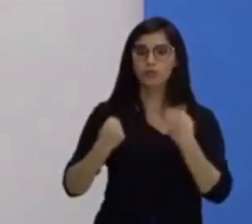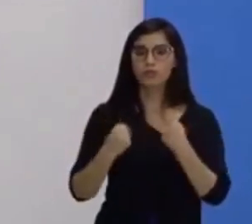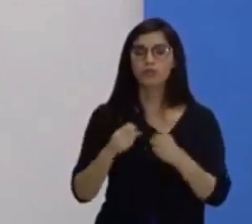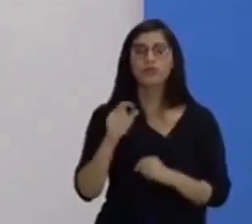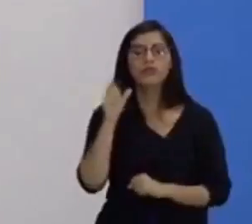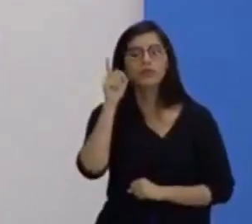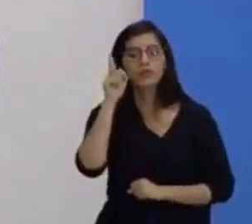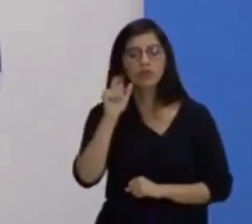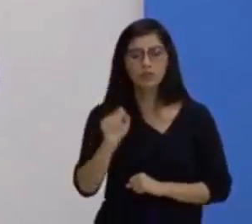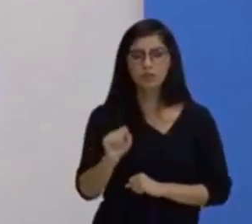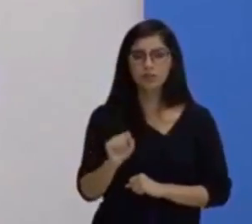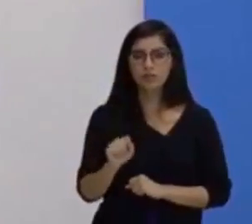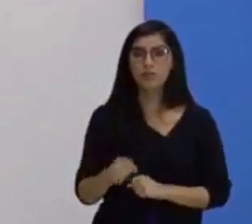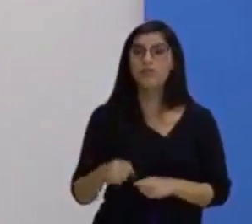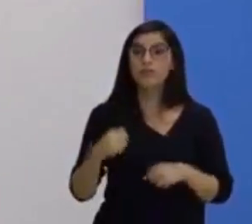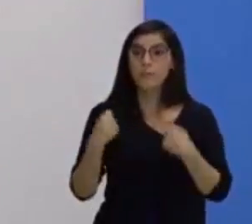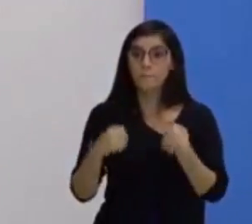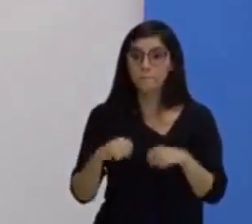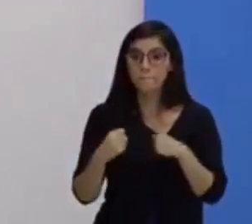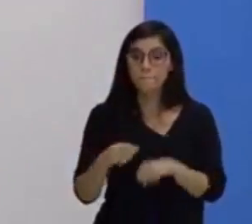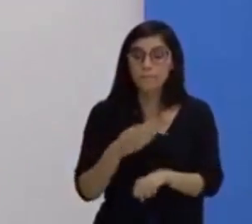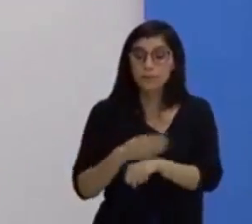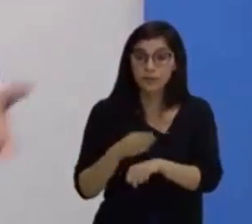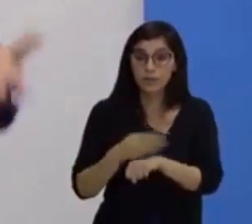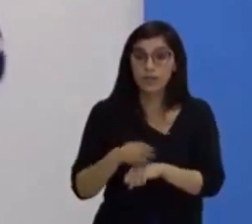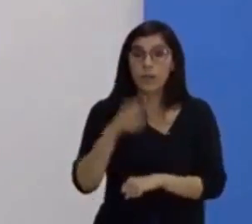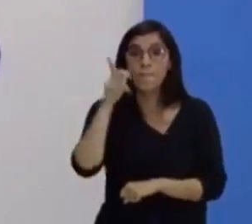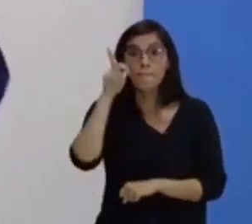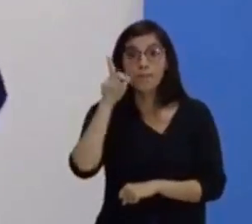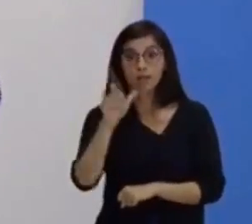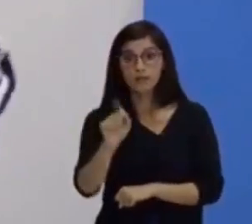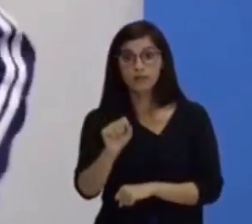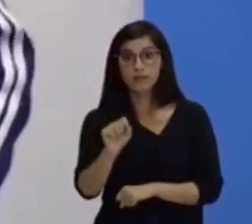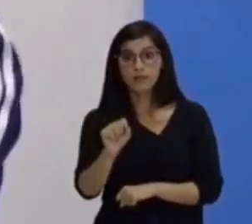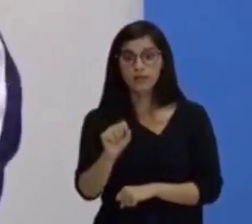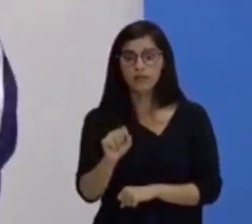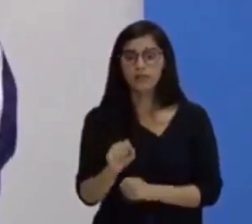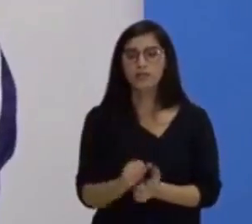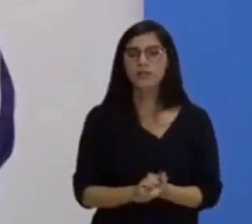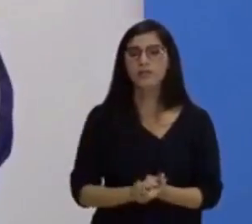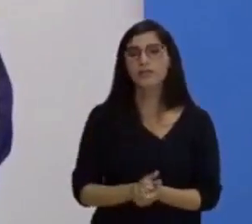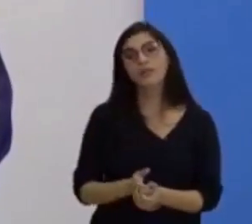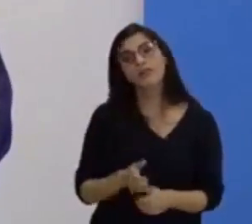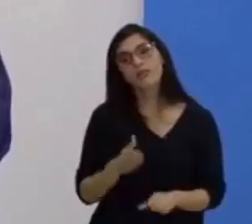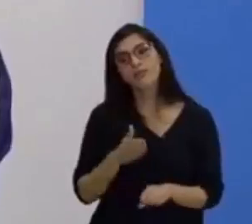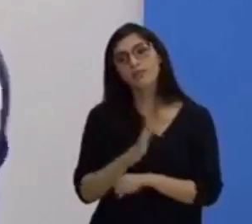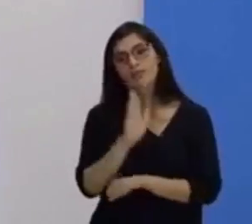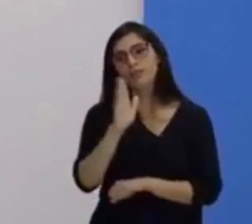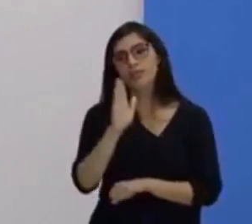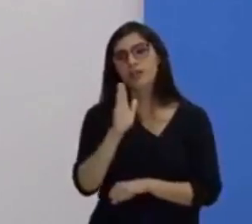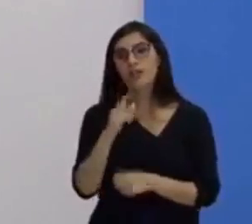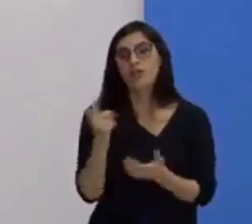você pode treinar para conseguir? De repente, você até entra no livro de recordes. O você acha disso?